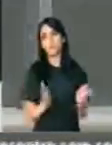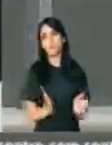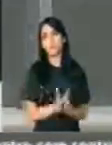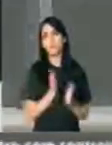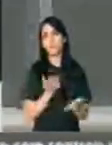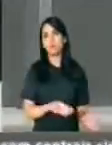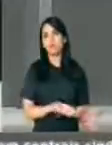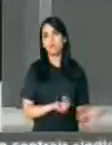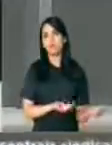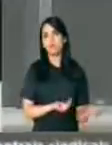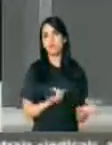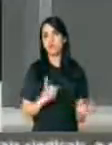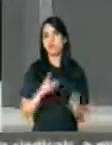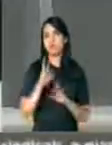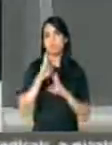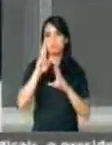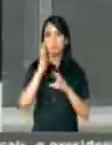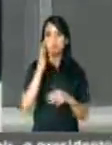sem esperança e sem futuro. Muito obrigado, senhor presidente.